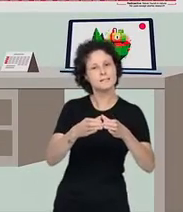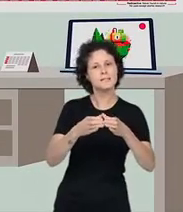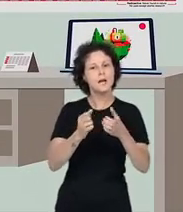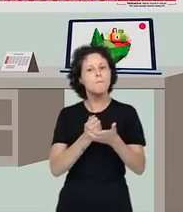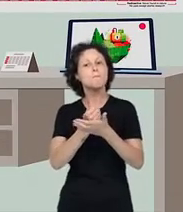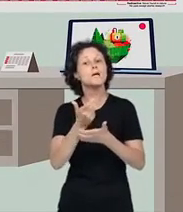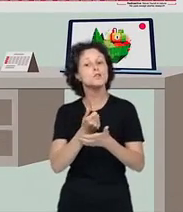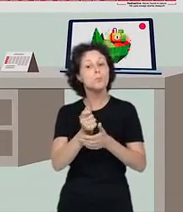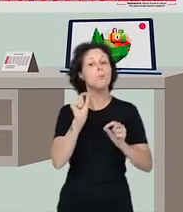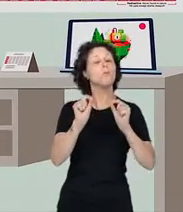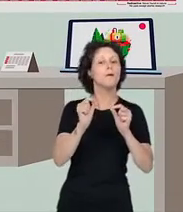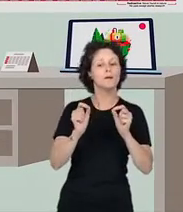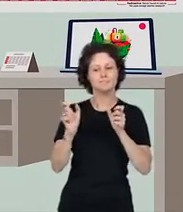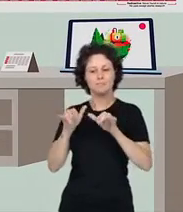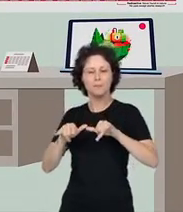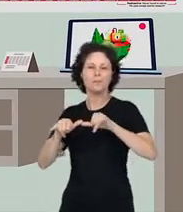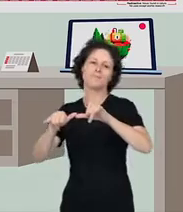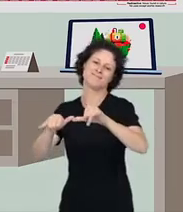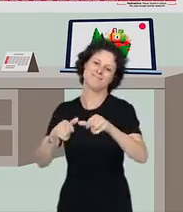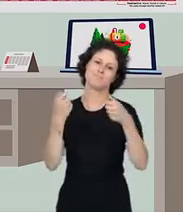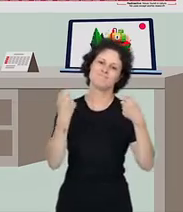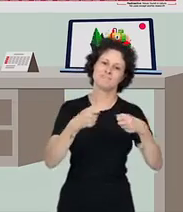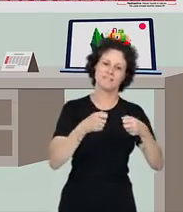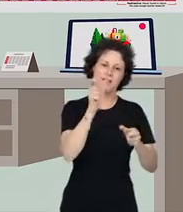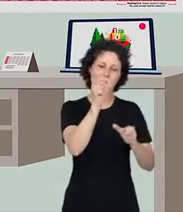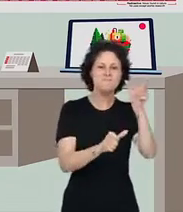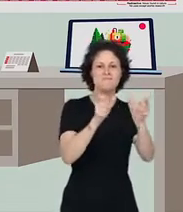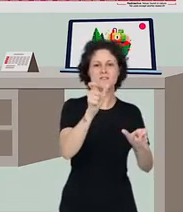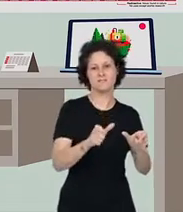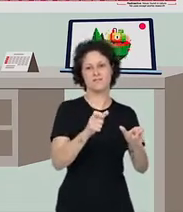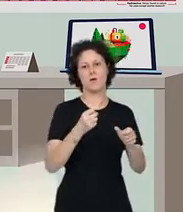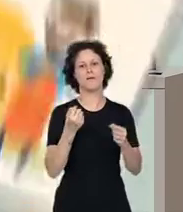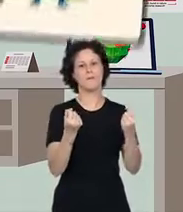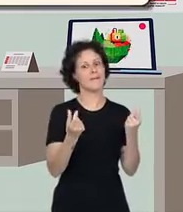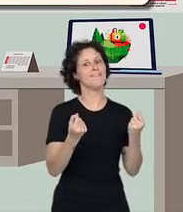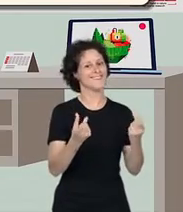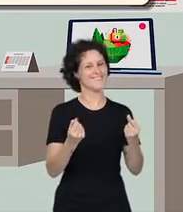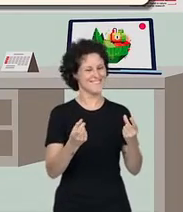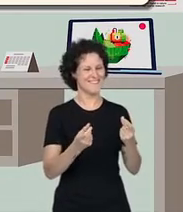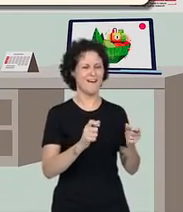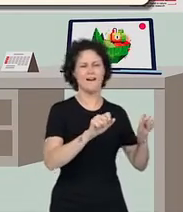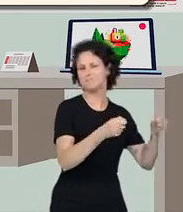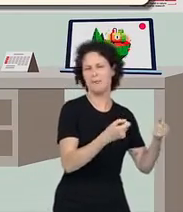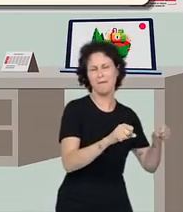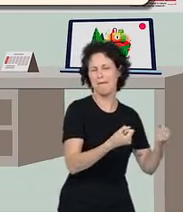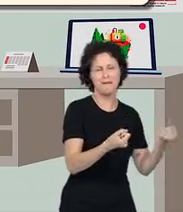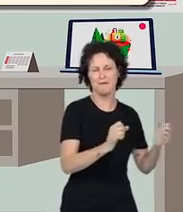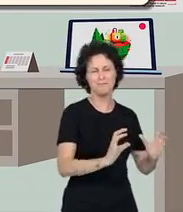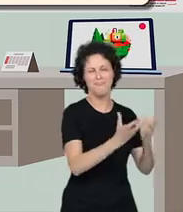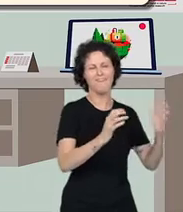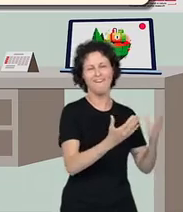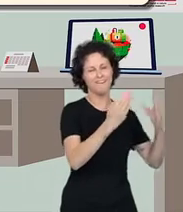comercializados para abastecer o mercado para o consumo humano. Isso mesmo! Sabe aquele churrasco nos fins de semana? E a